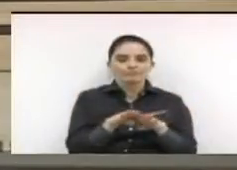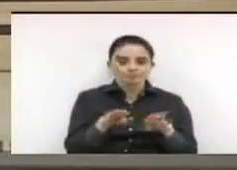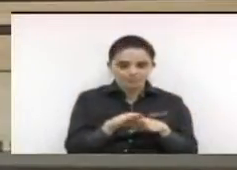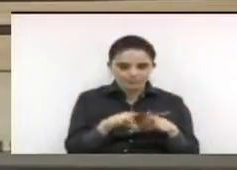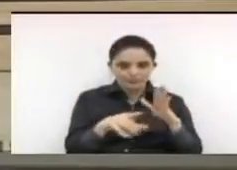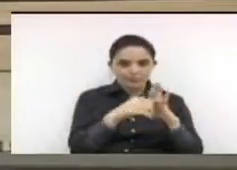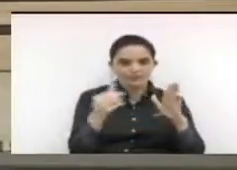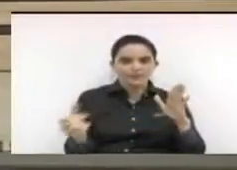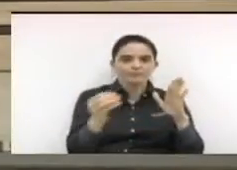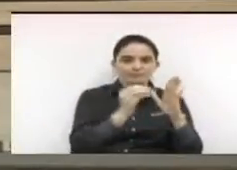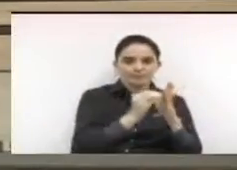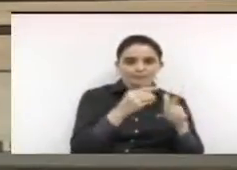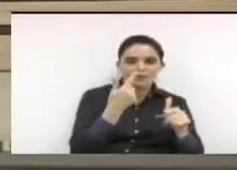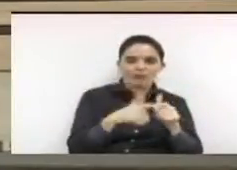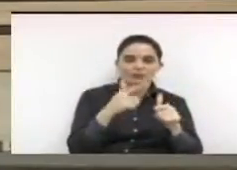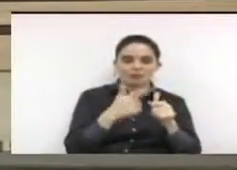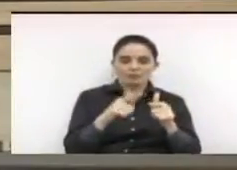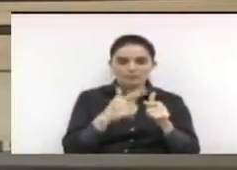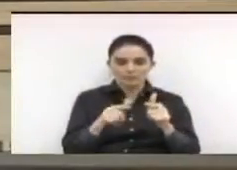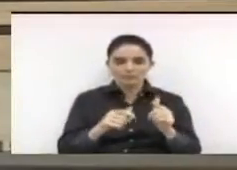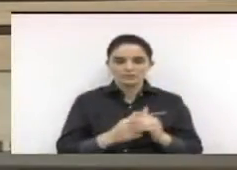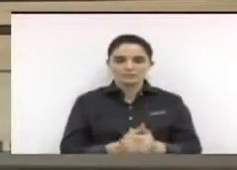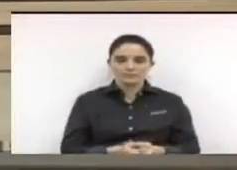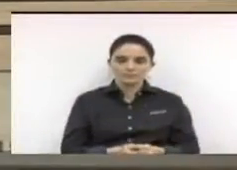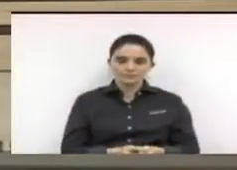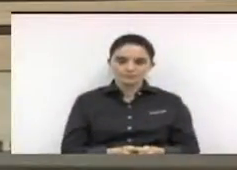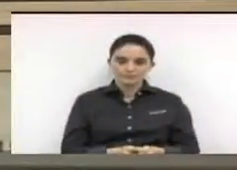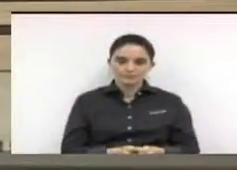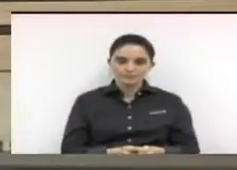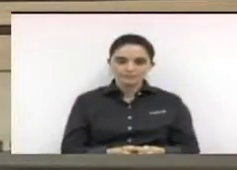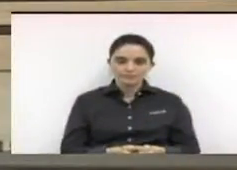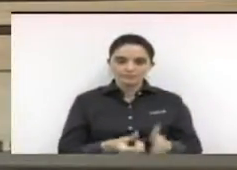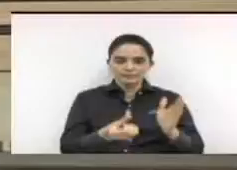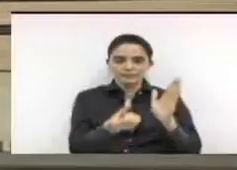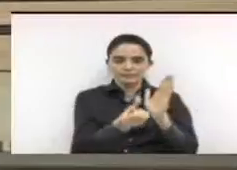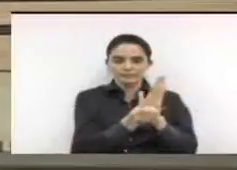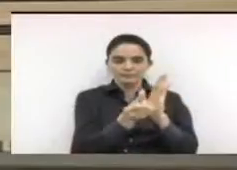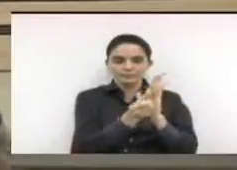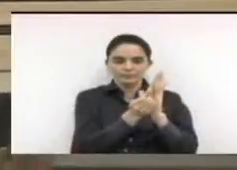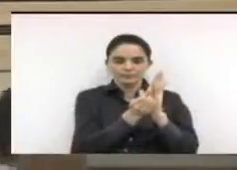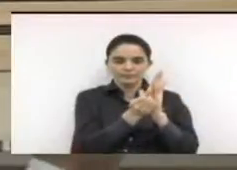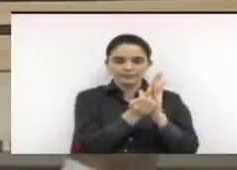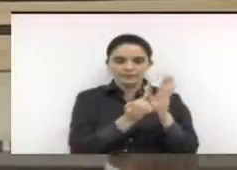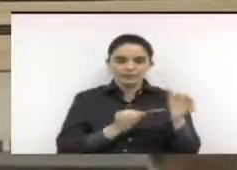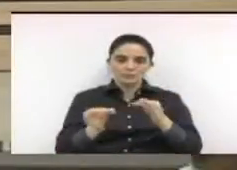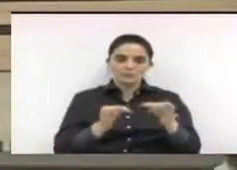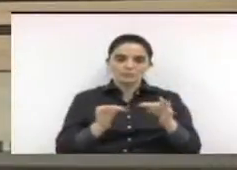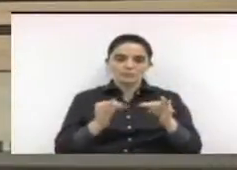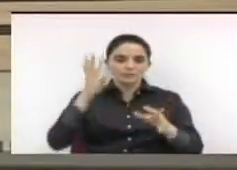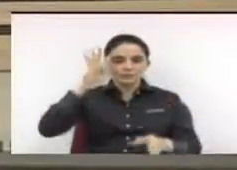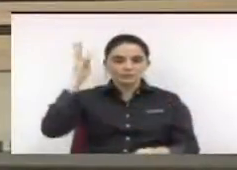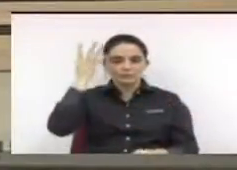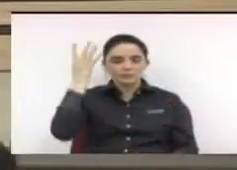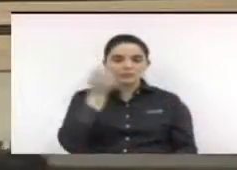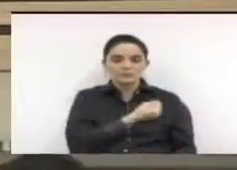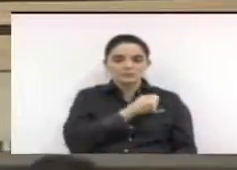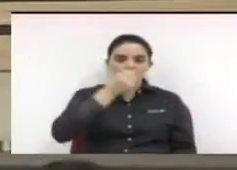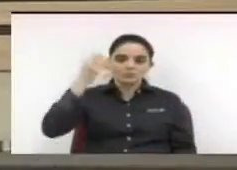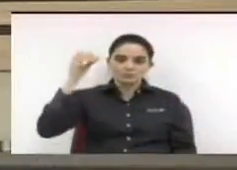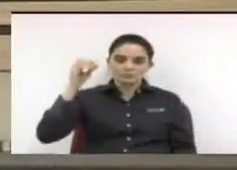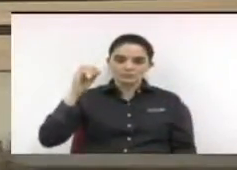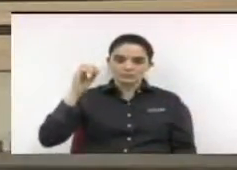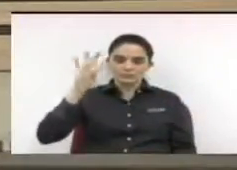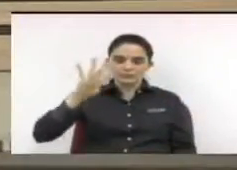apresentação de emendas o item sexto da pauta projeto de resolução